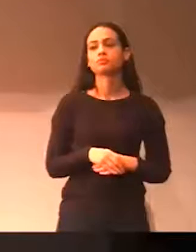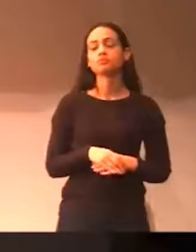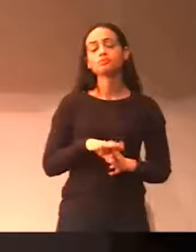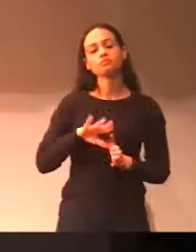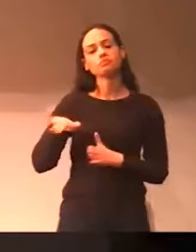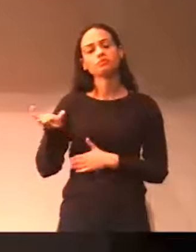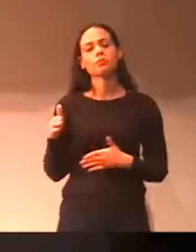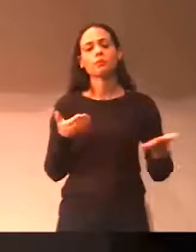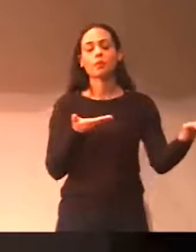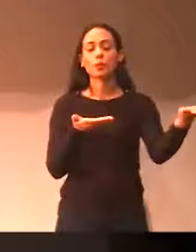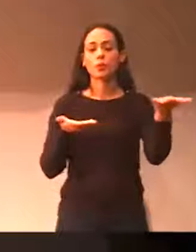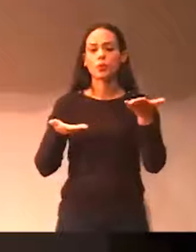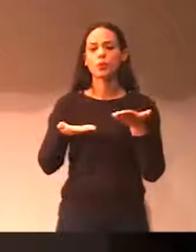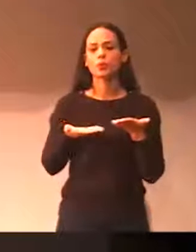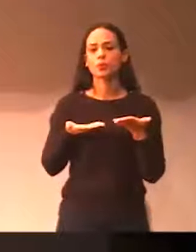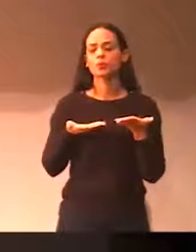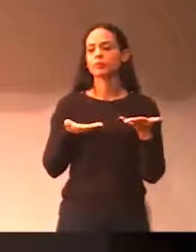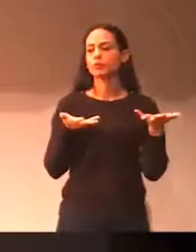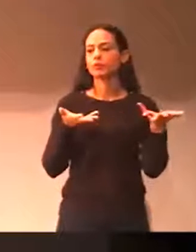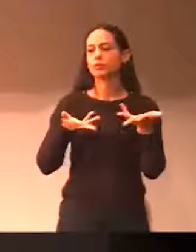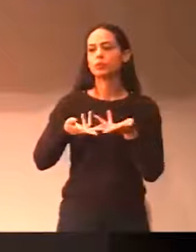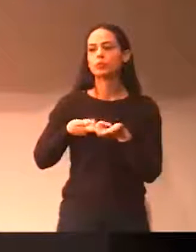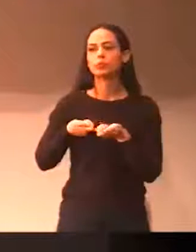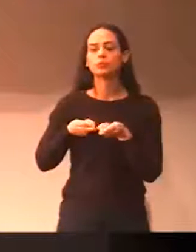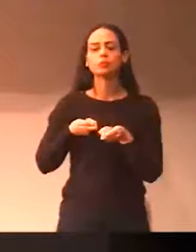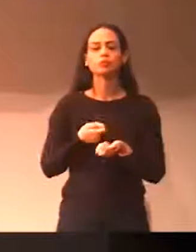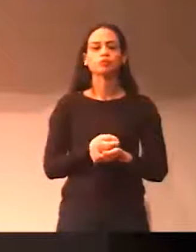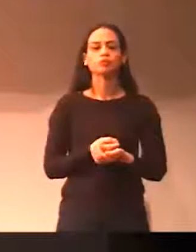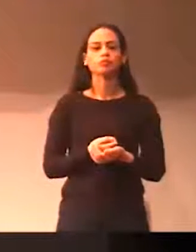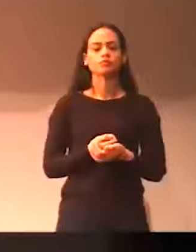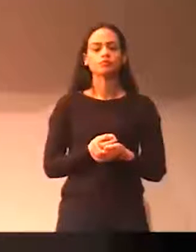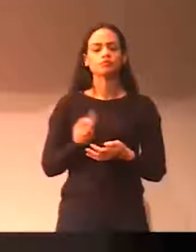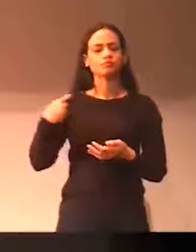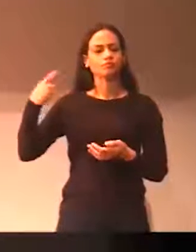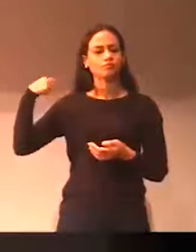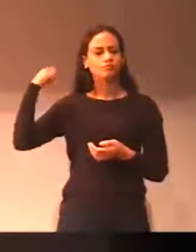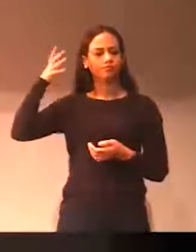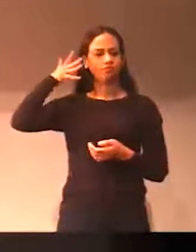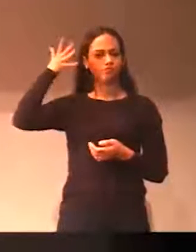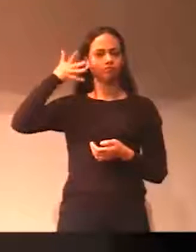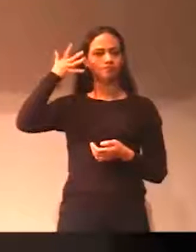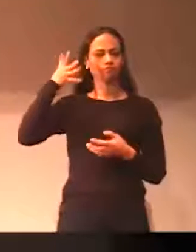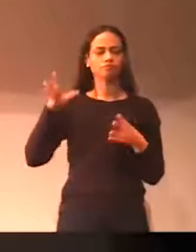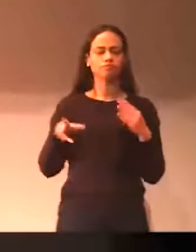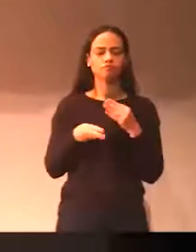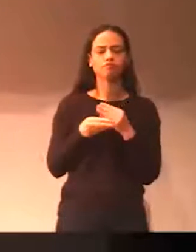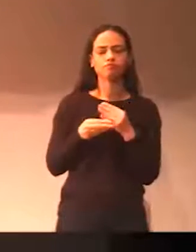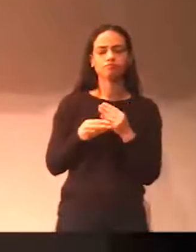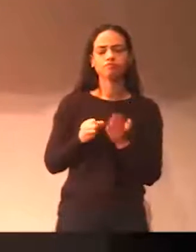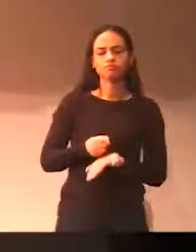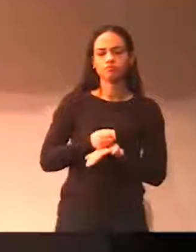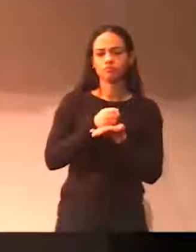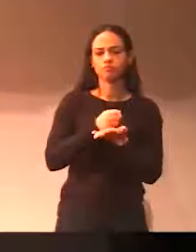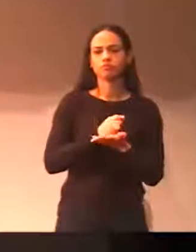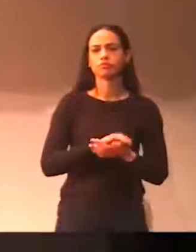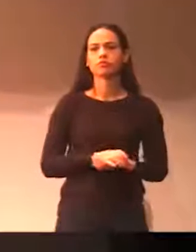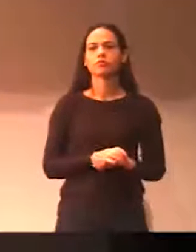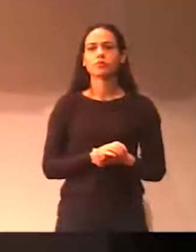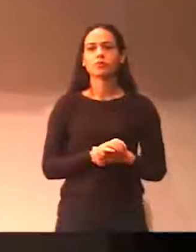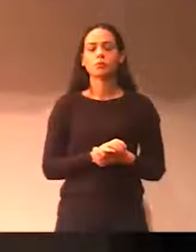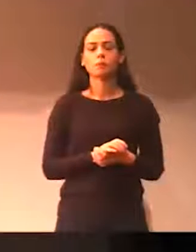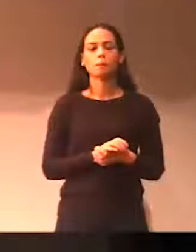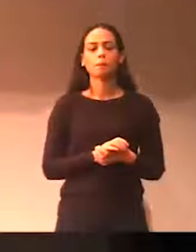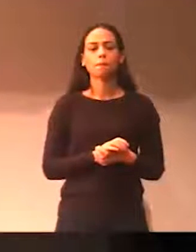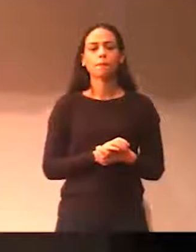também, nesse tempo, reforçando os que me antecederam, nesse tempo em pensar política, a paróquia Santana faz um